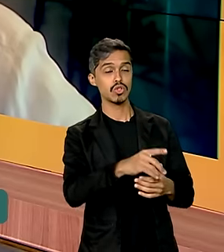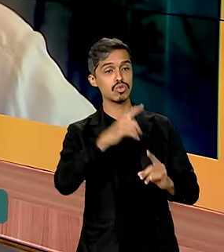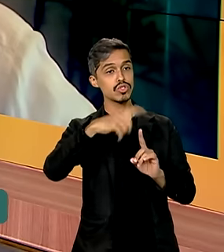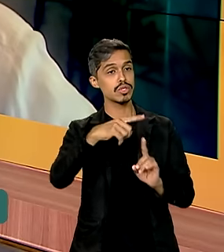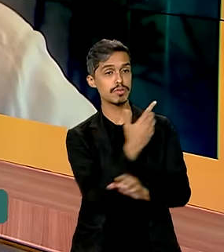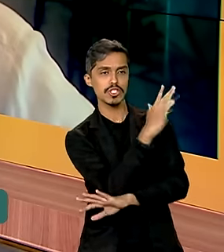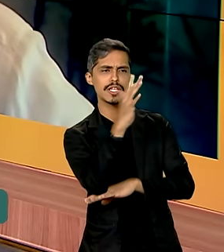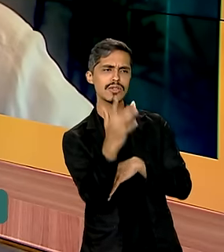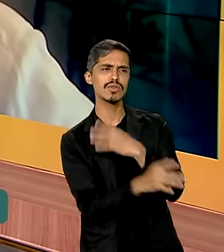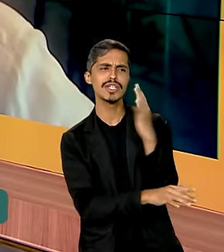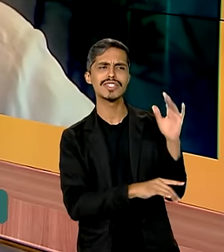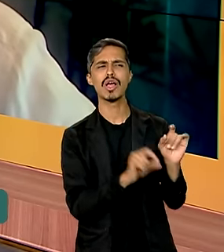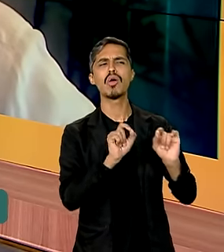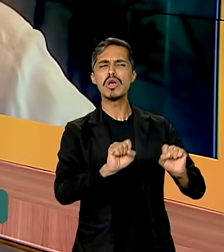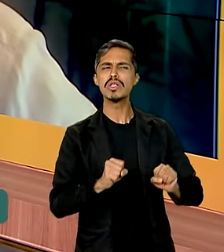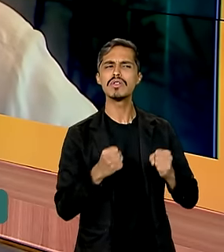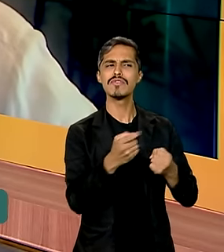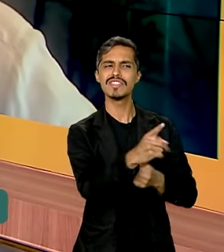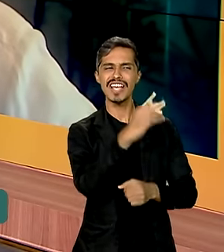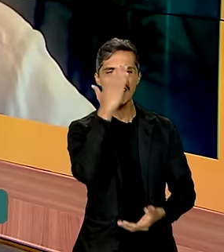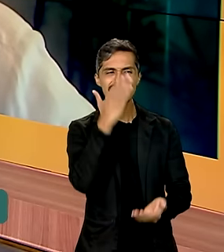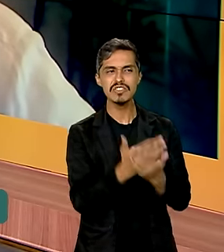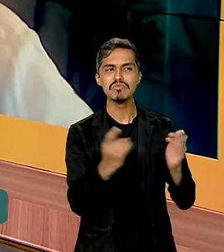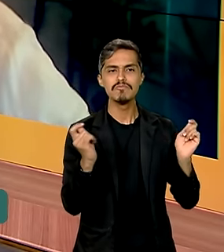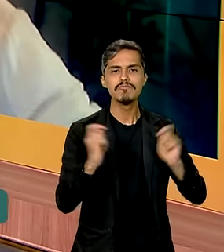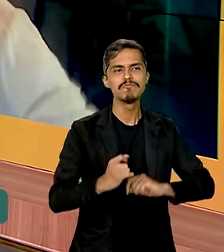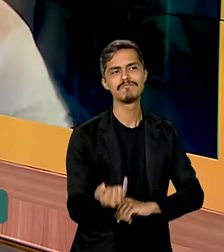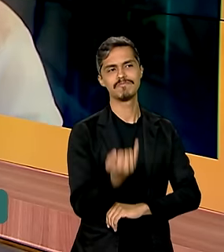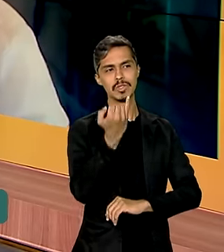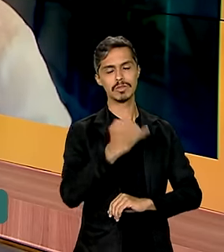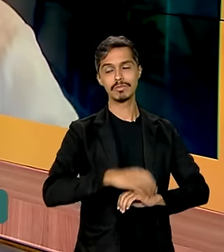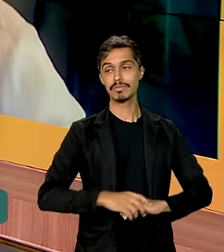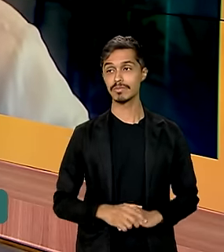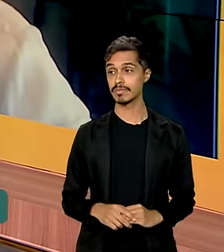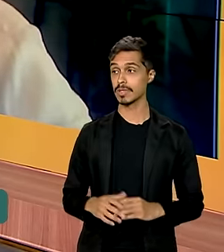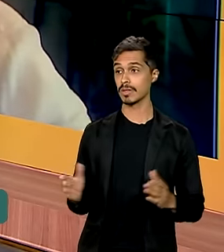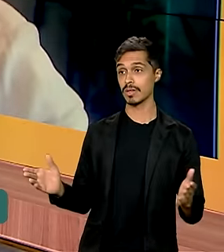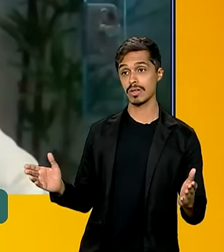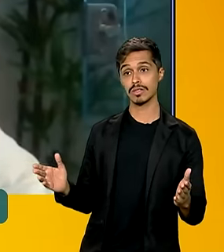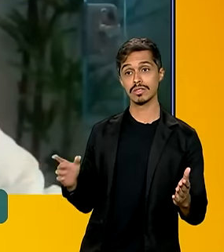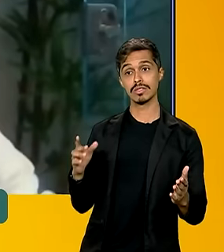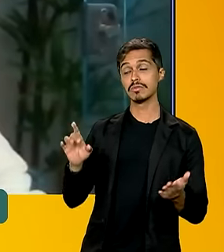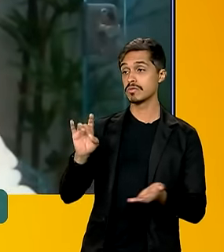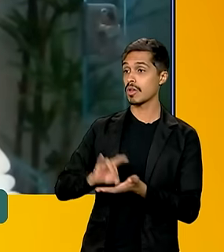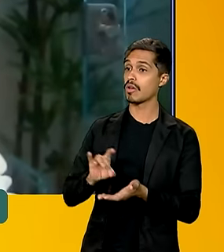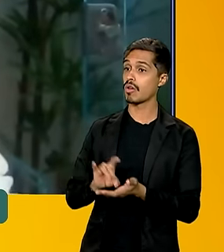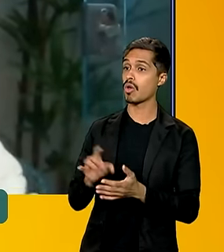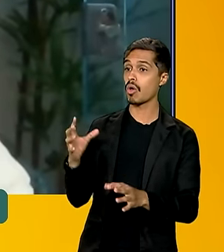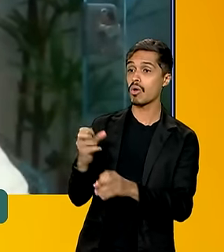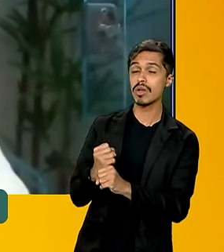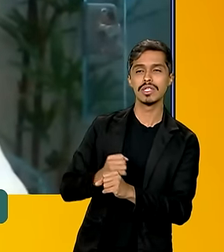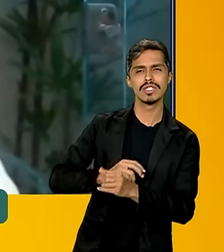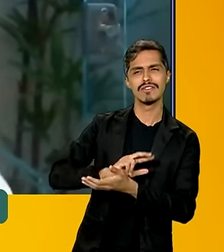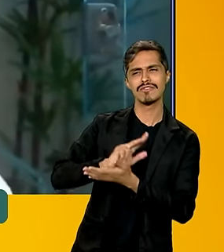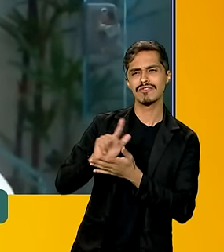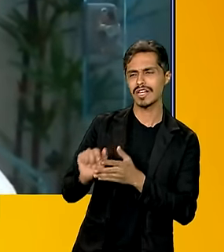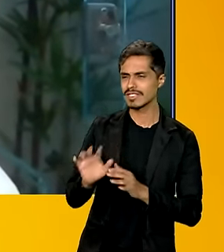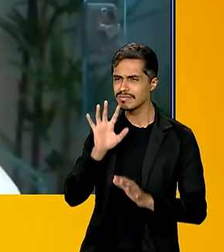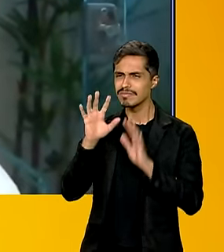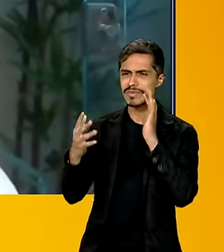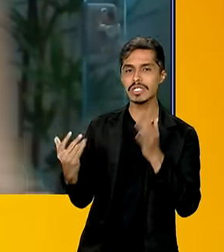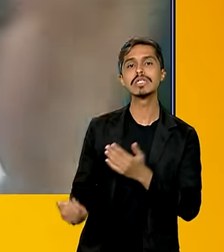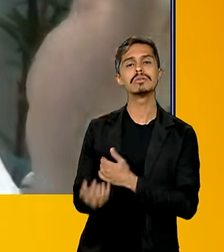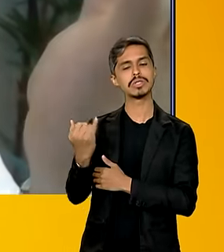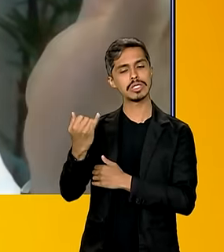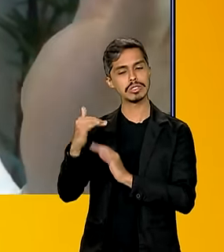ação que você acha? Quais ações que o senhor acredita que sejam as mais importantes? Olha, foram realmente um pacote com várias medidas muito